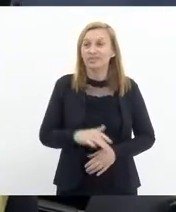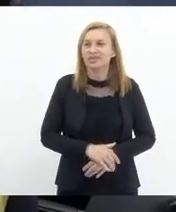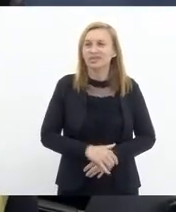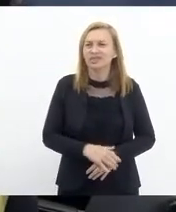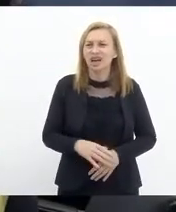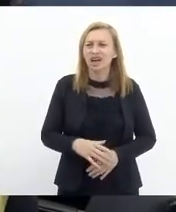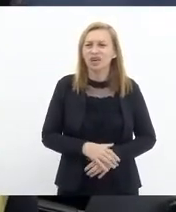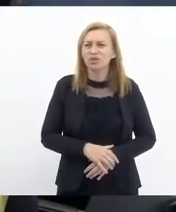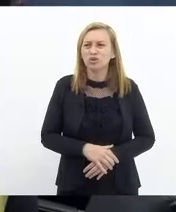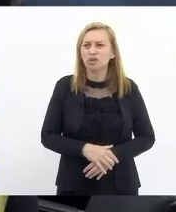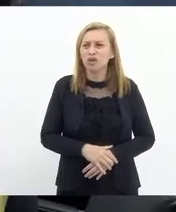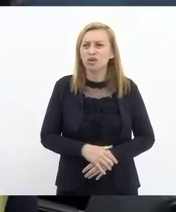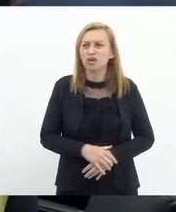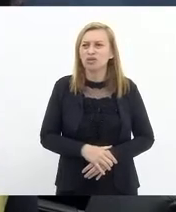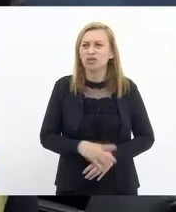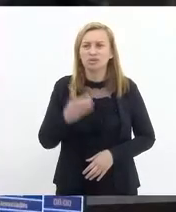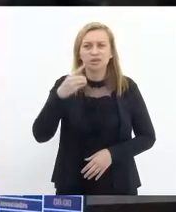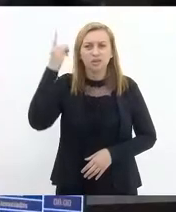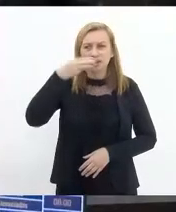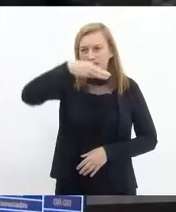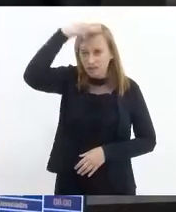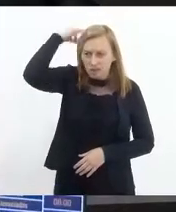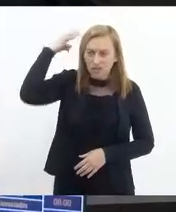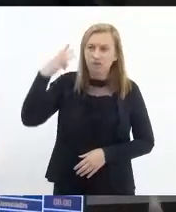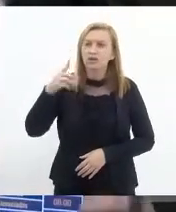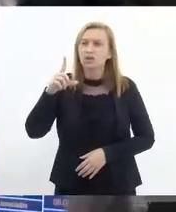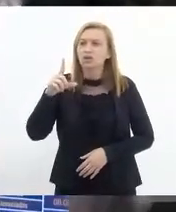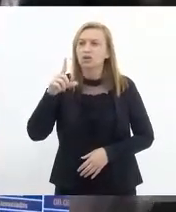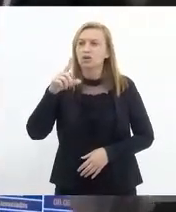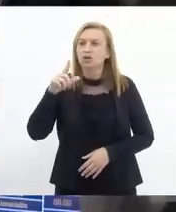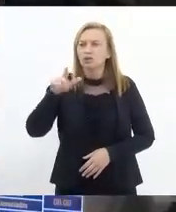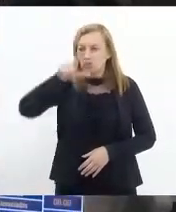Com autoria, deputado Márcio Pacheco, Eurico Júnior, Luiz Paulo,